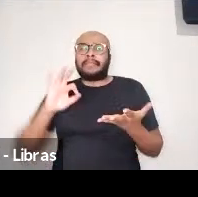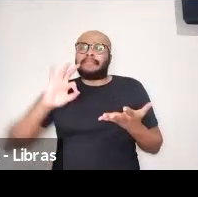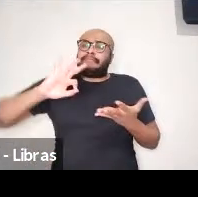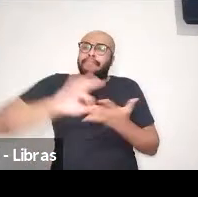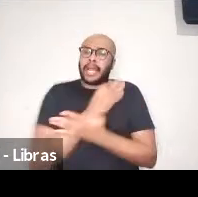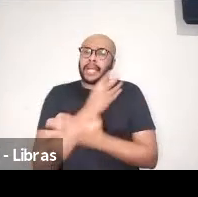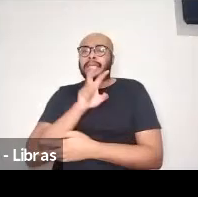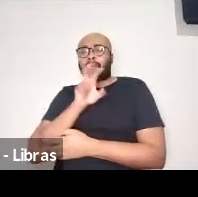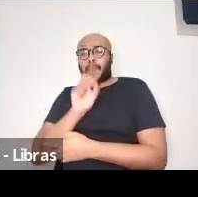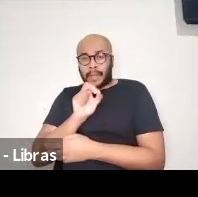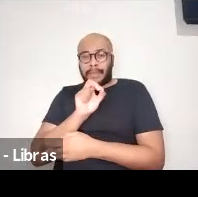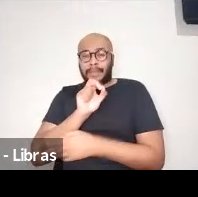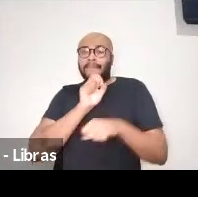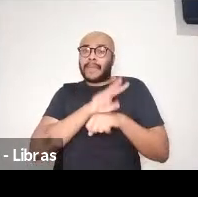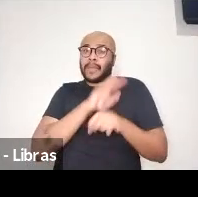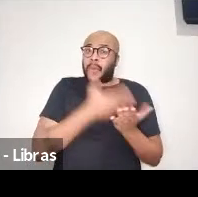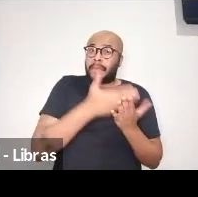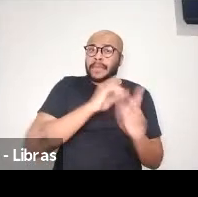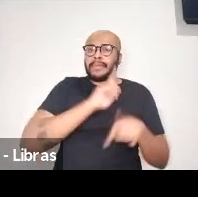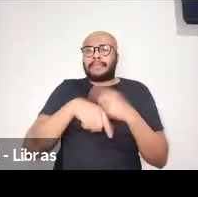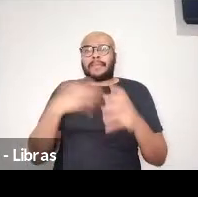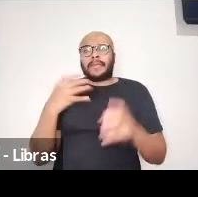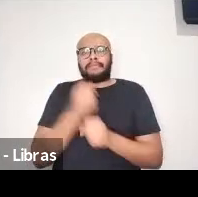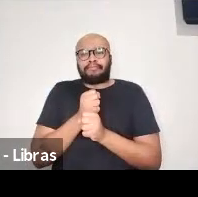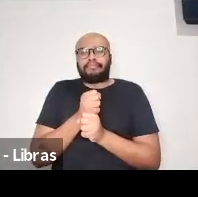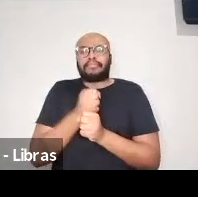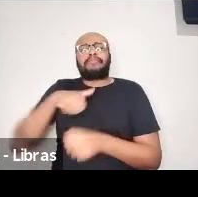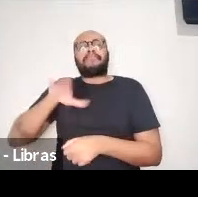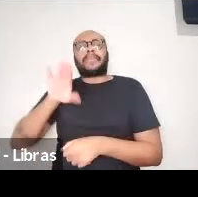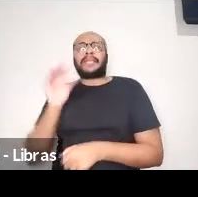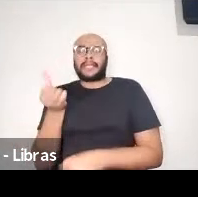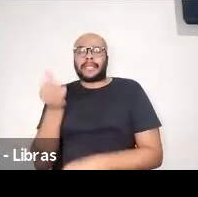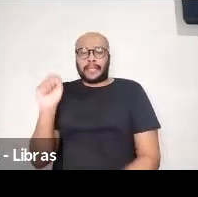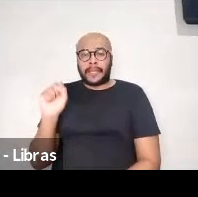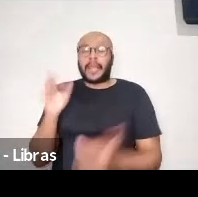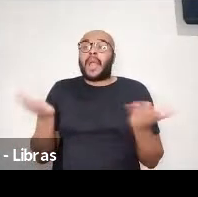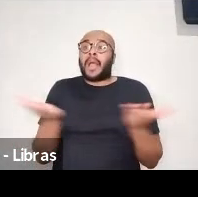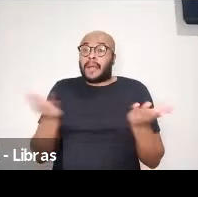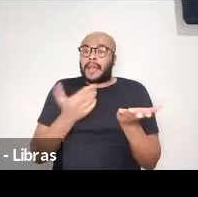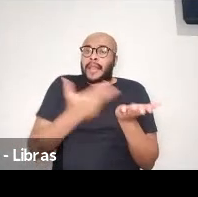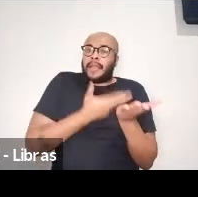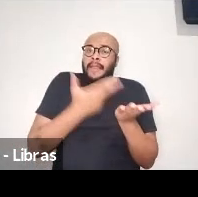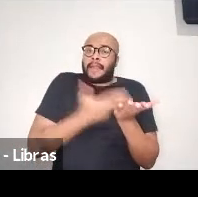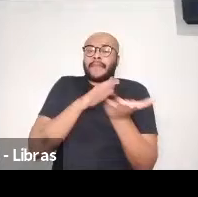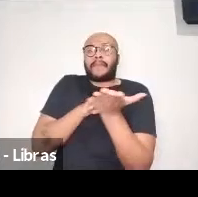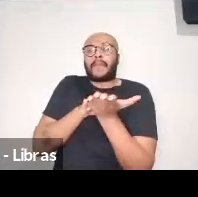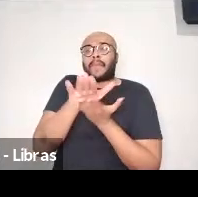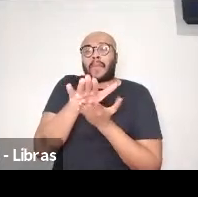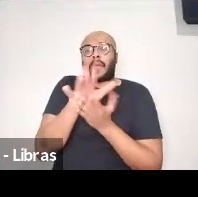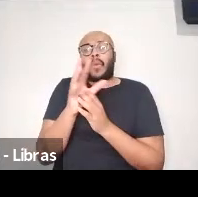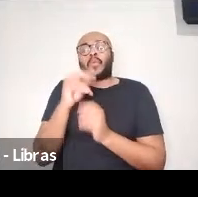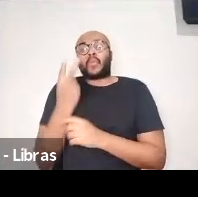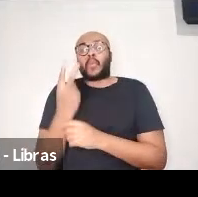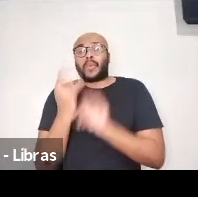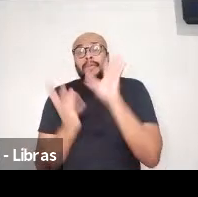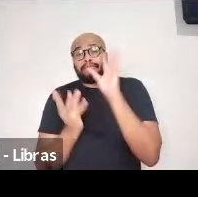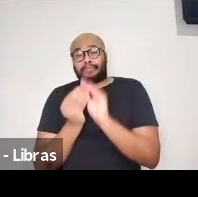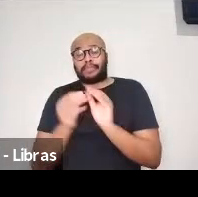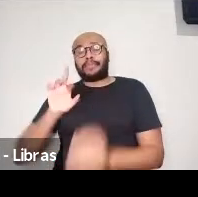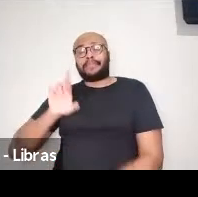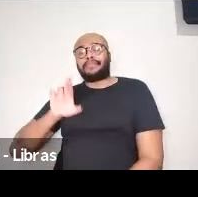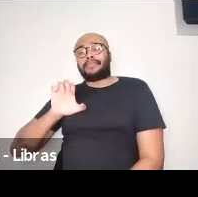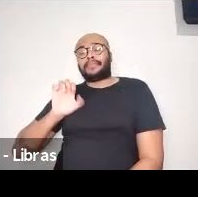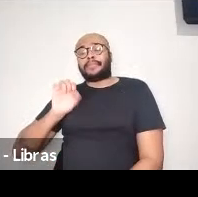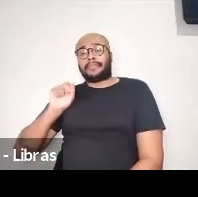iniciais. A revista acabou de publicar duas resenhas do edital da Amped de 2019,